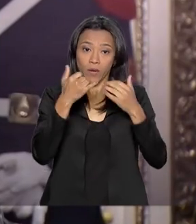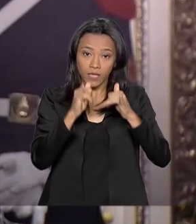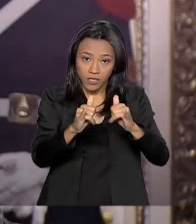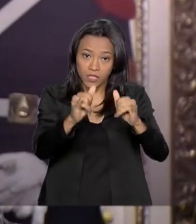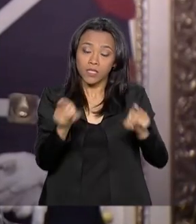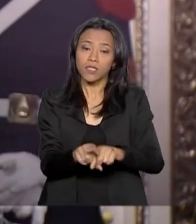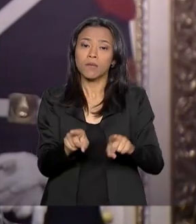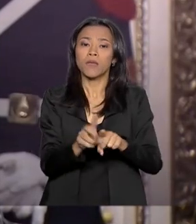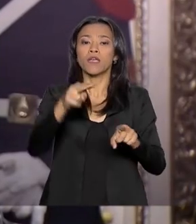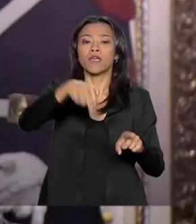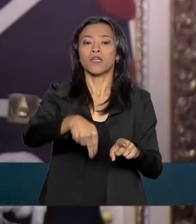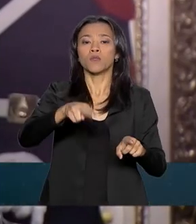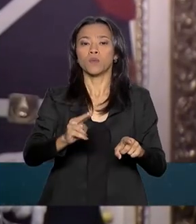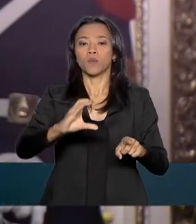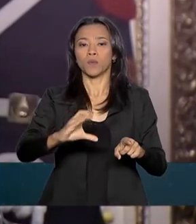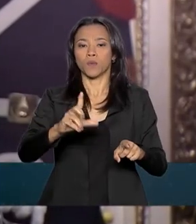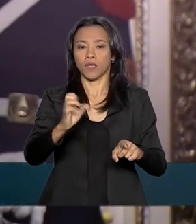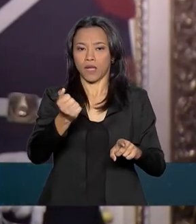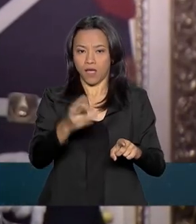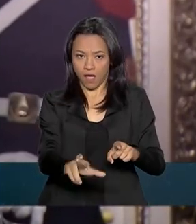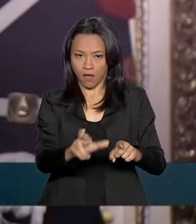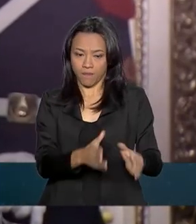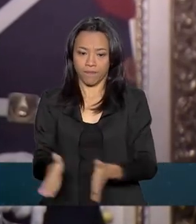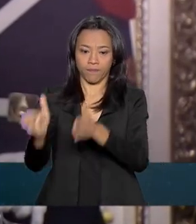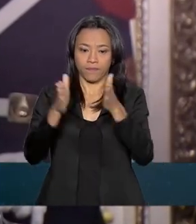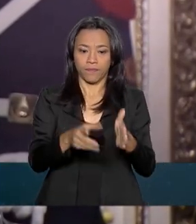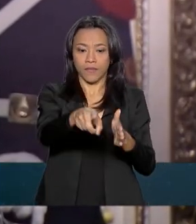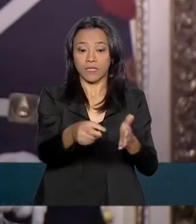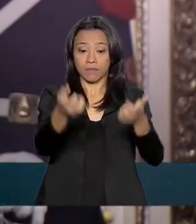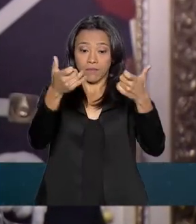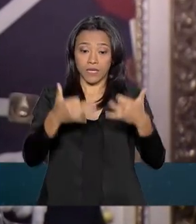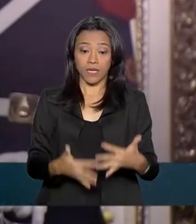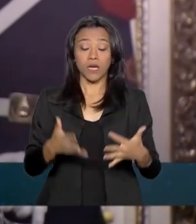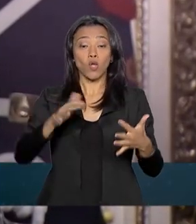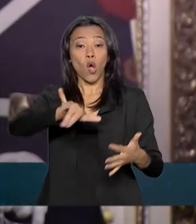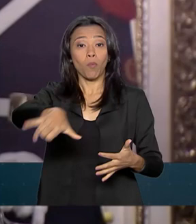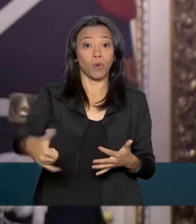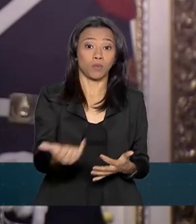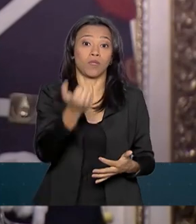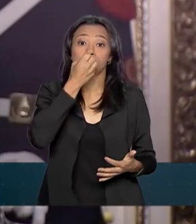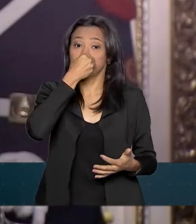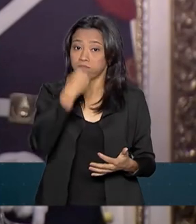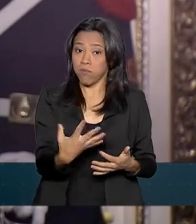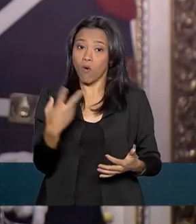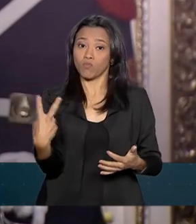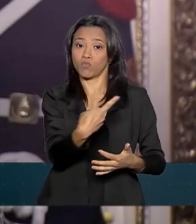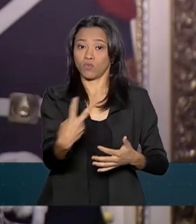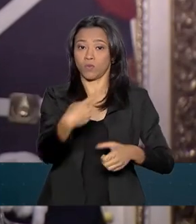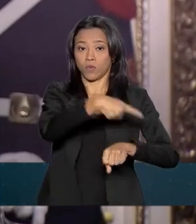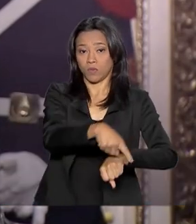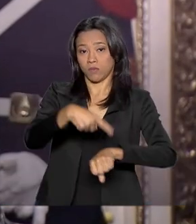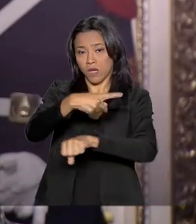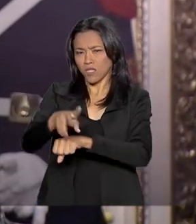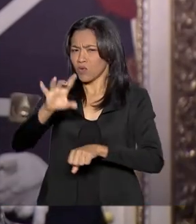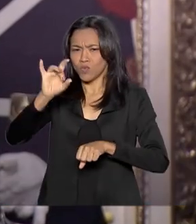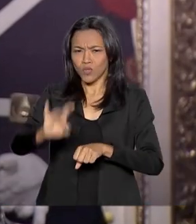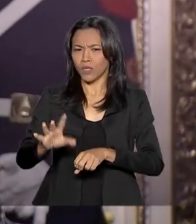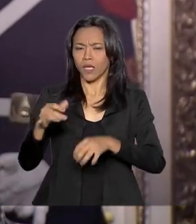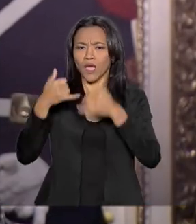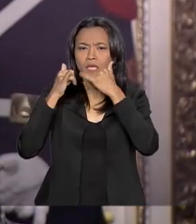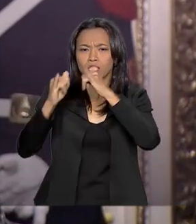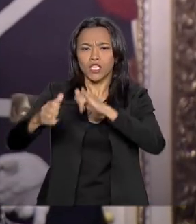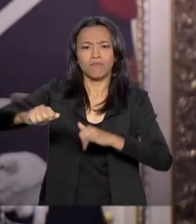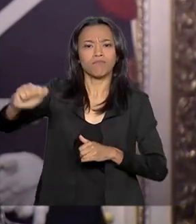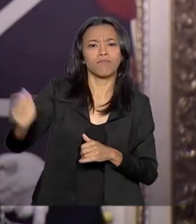uma oportunidade enorme no desenvolvimento dos nossos países, não só para ter energia barata